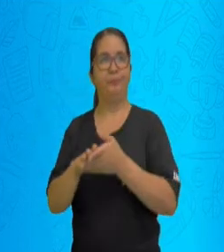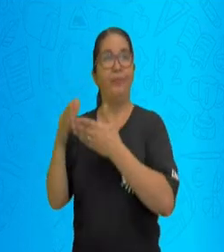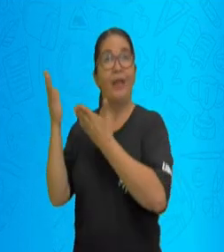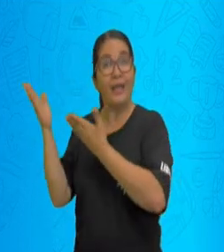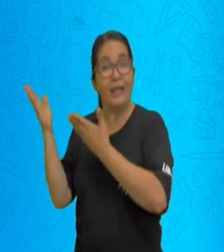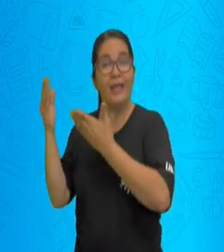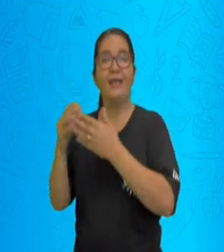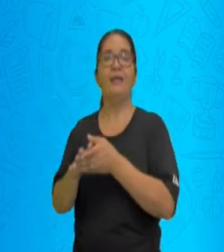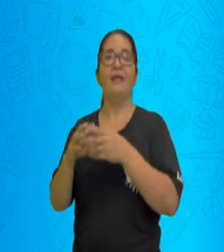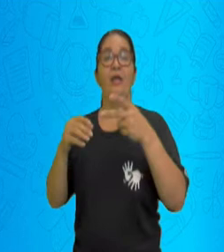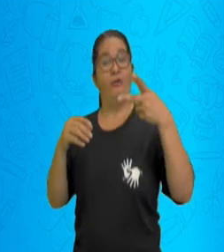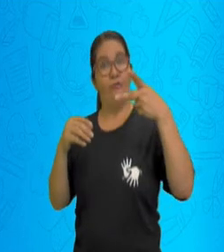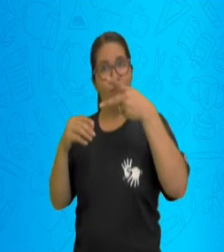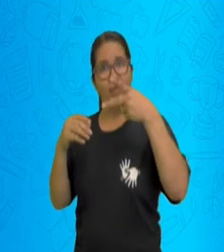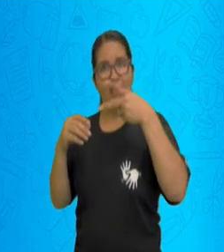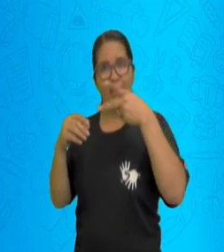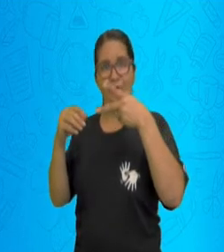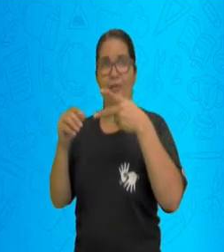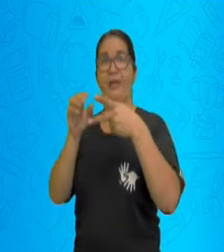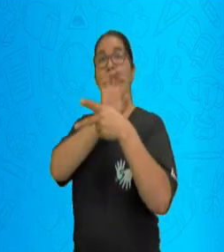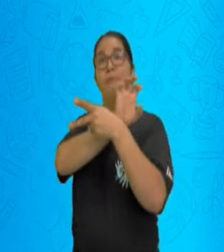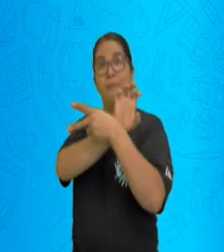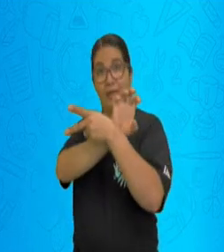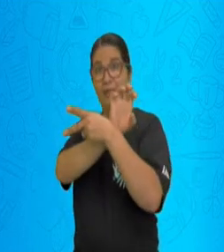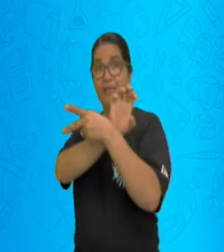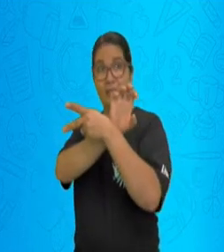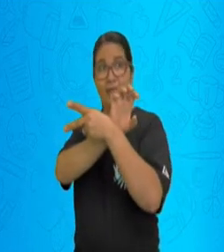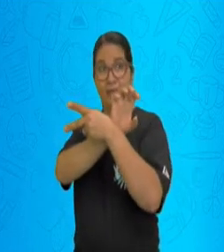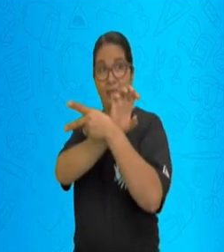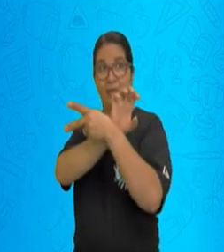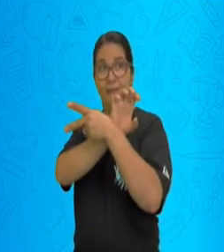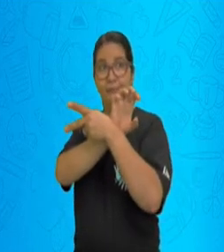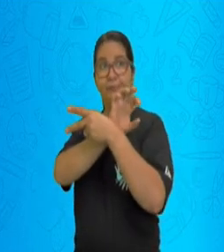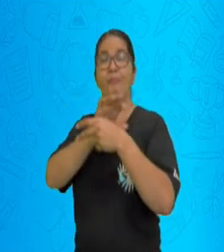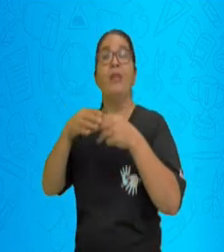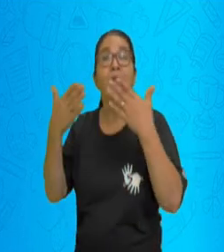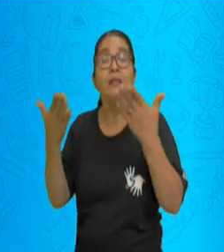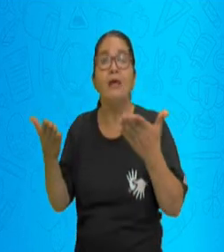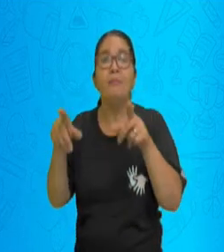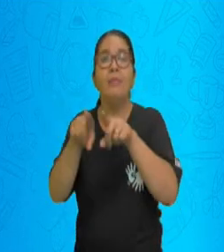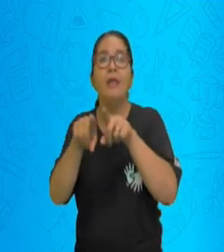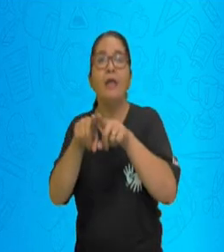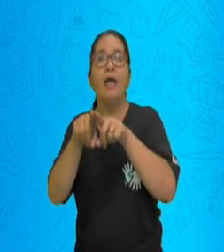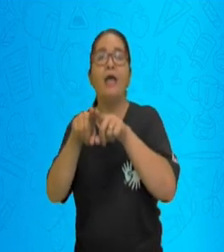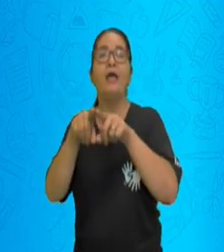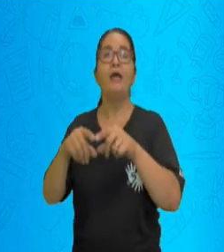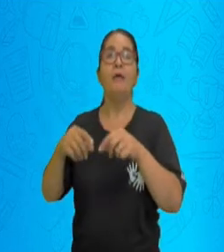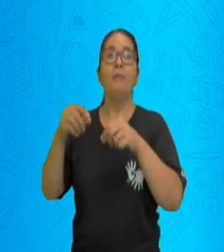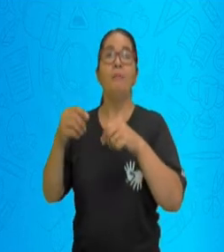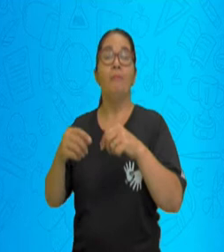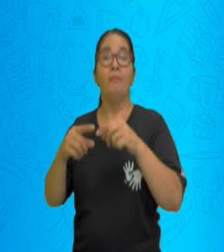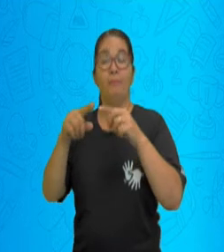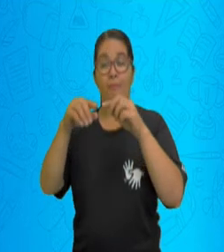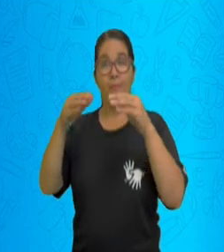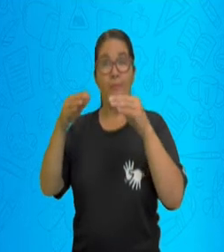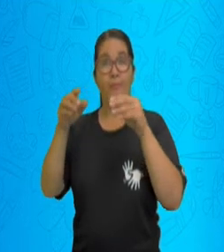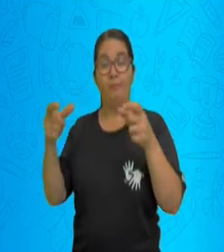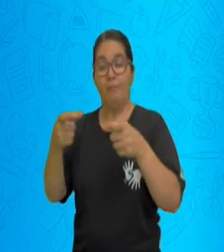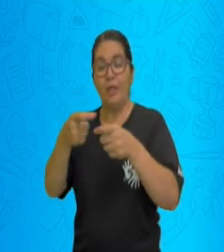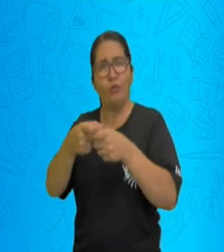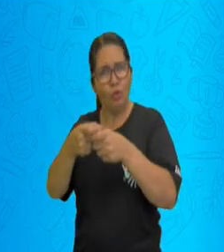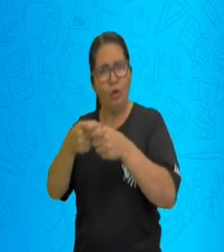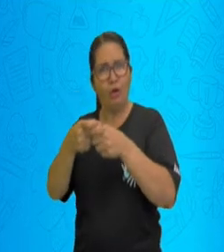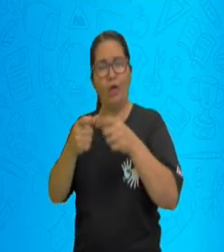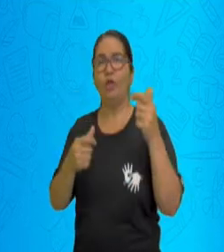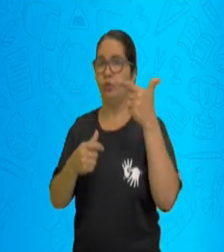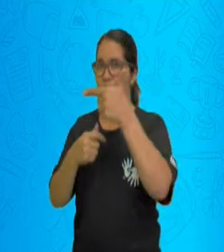Esse sinal, vamos comparar sentenças de igualdade e este sinal aqui, nós vamos comparar